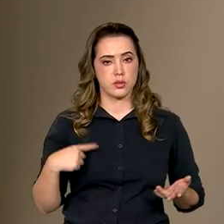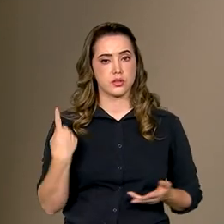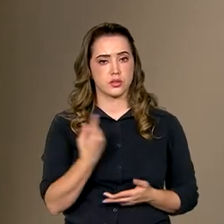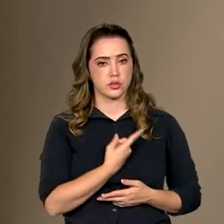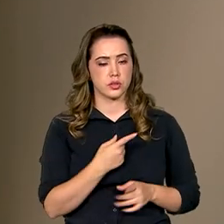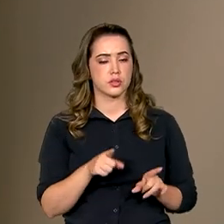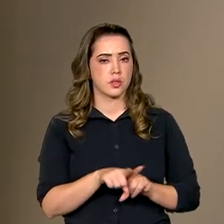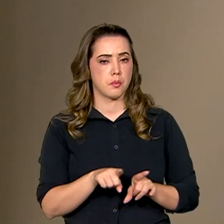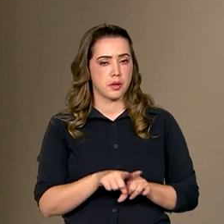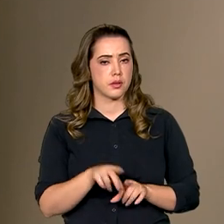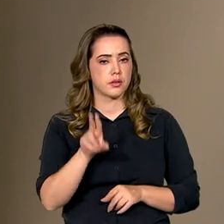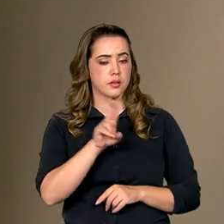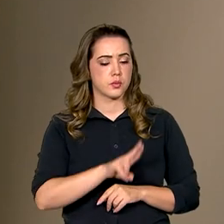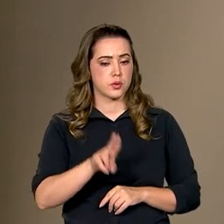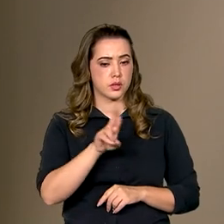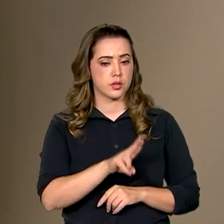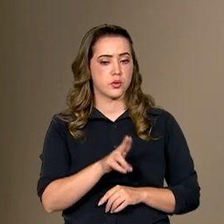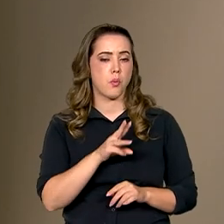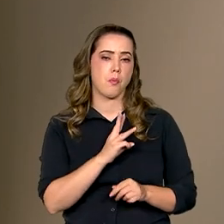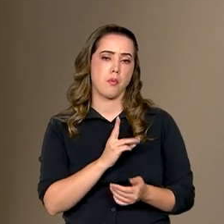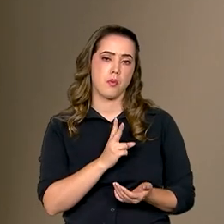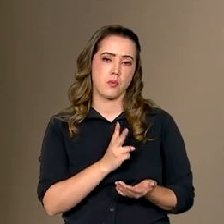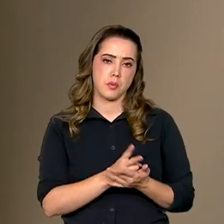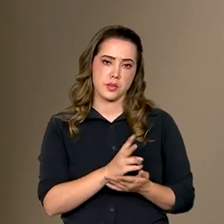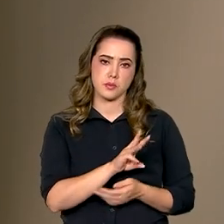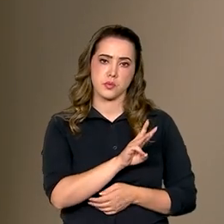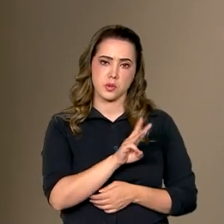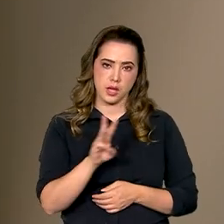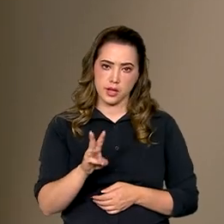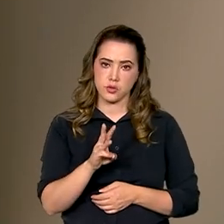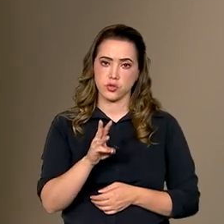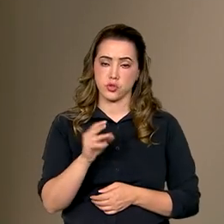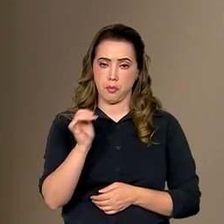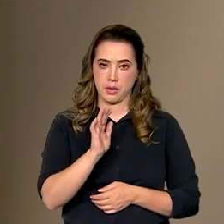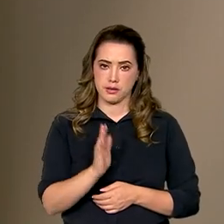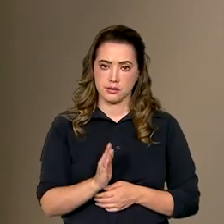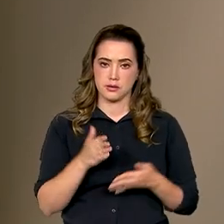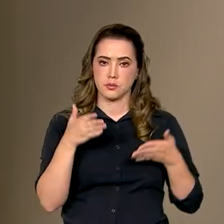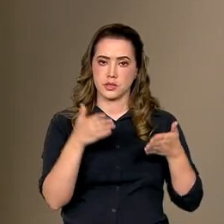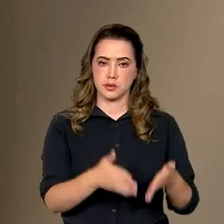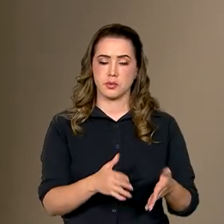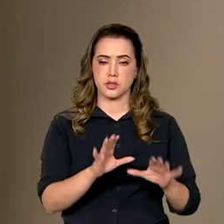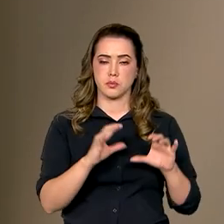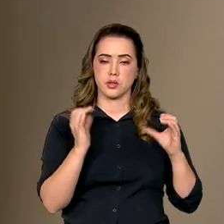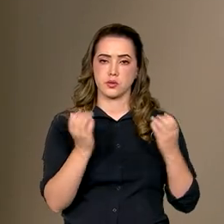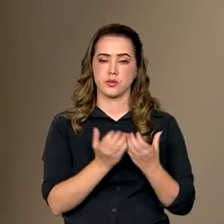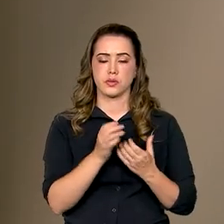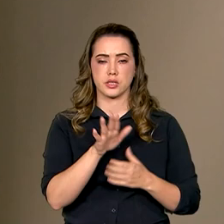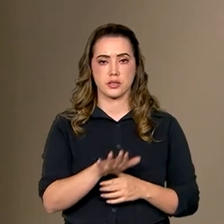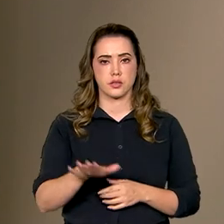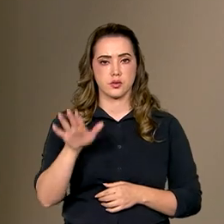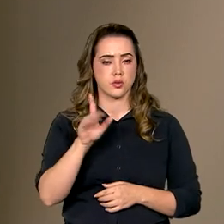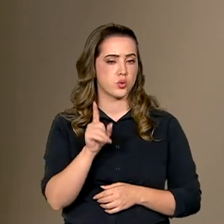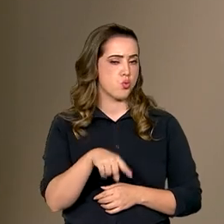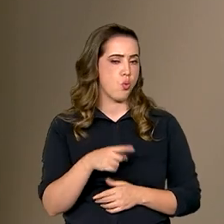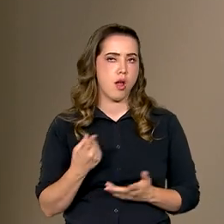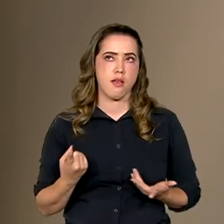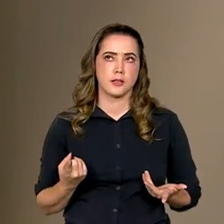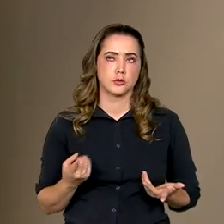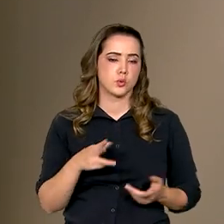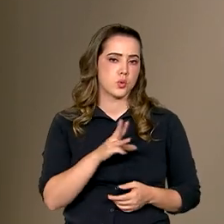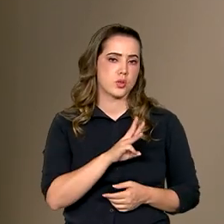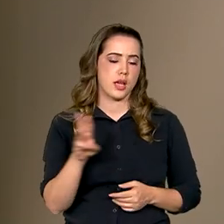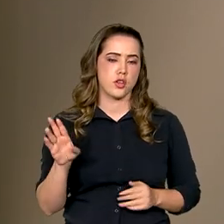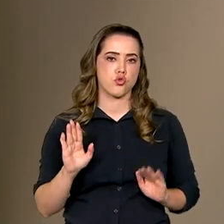estamos também utilizando a plataforma do Brasil Participativo para as conferências. Ela não é uma plataforma